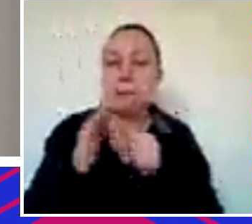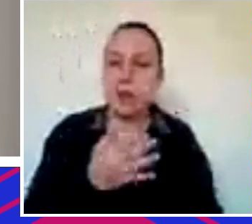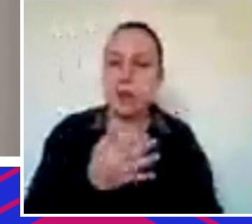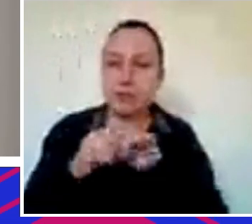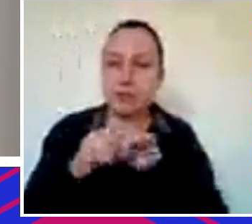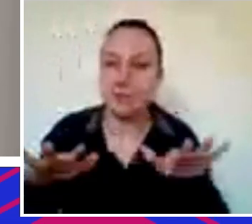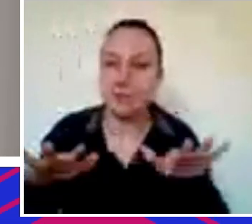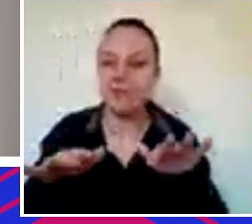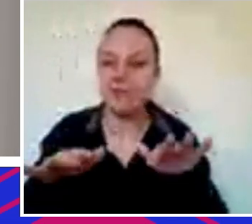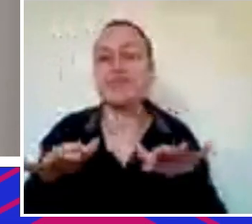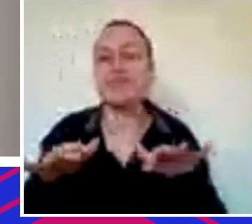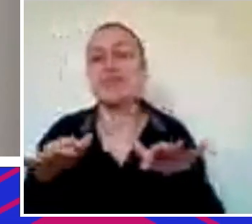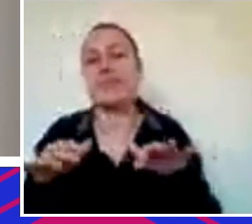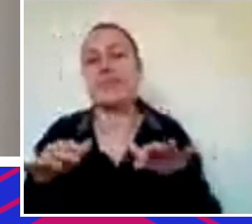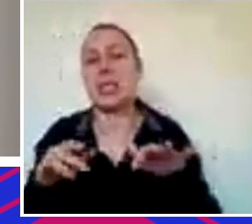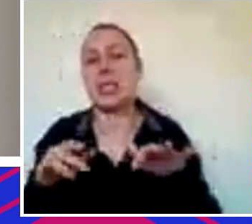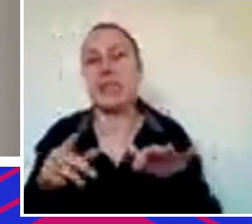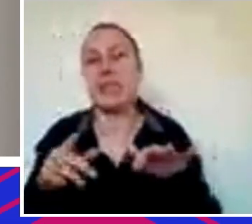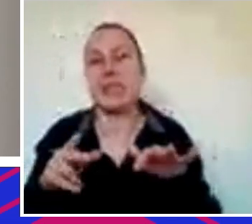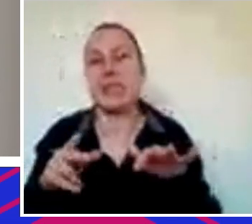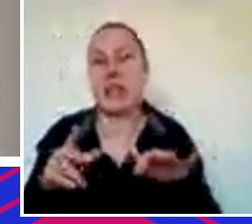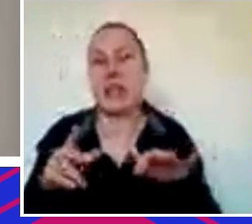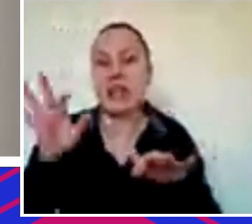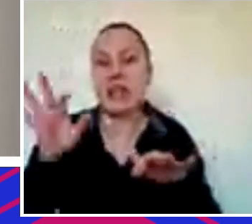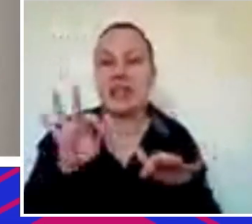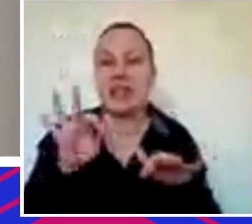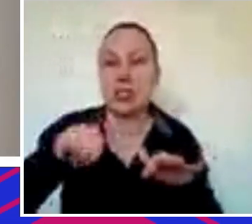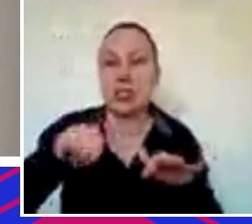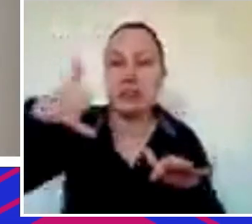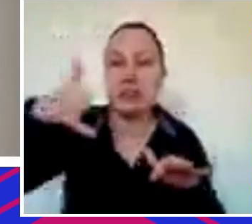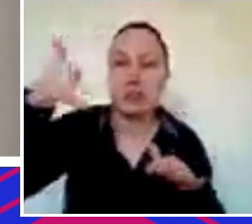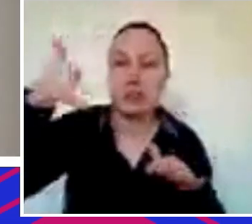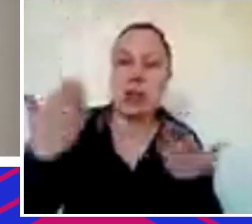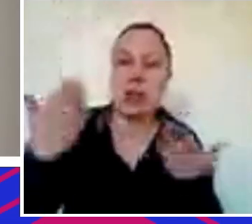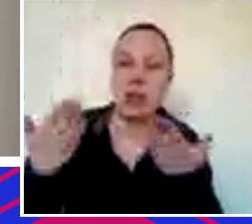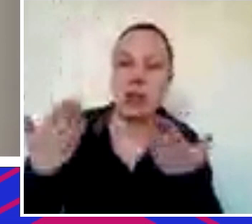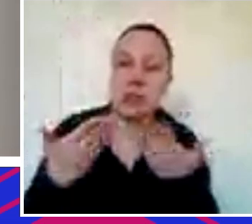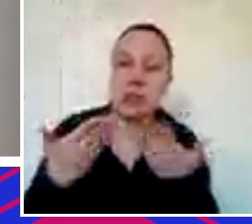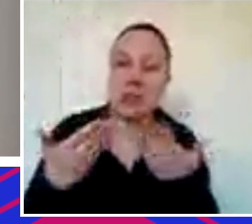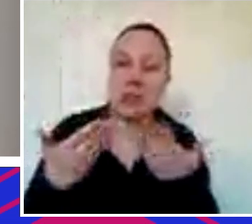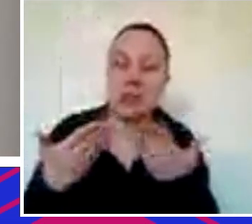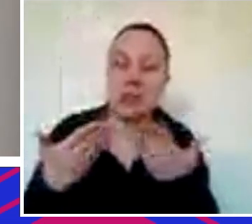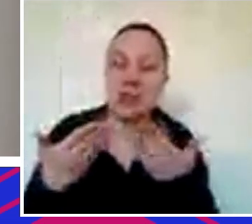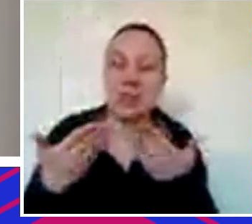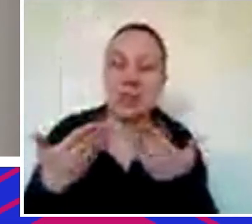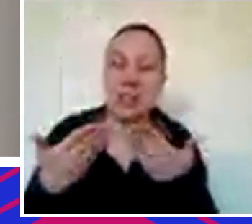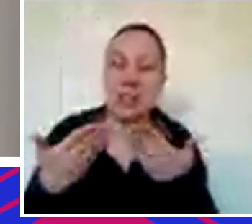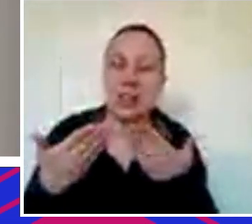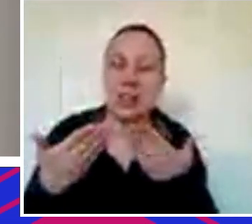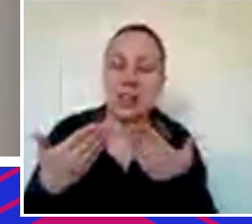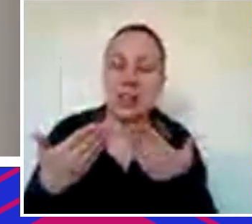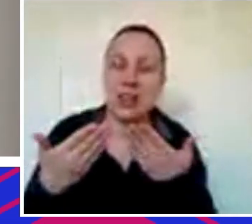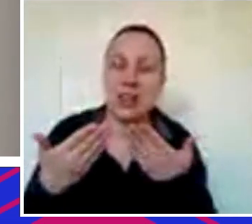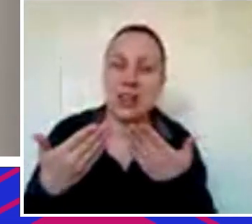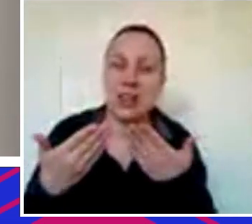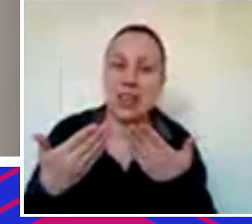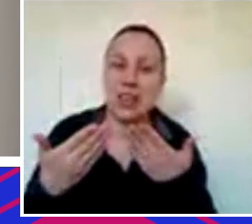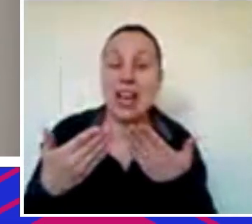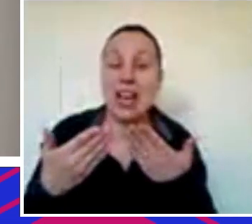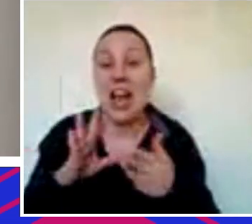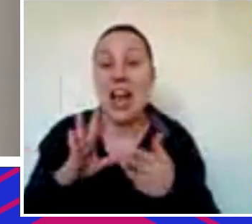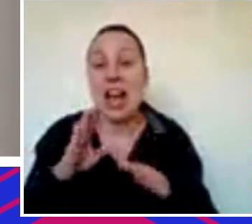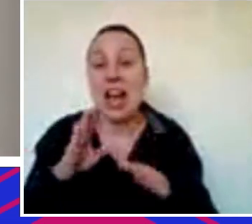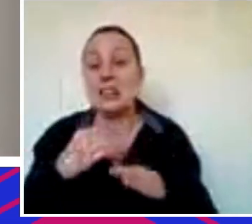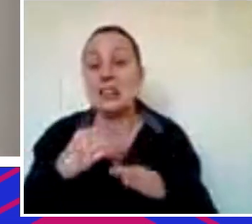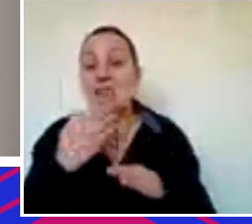um pouco curiosamente, né? A taxa de juros que a gente está agora no momento, né? E acho que é uma coisa que talvez o pessoal até... Ninguém estava